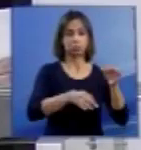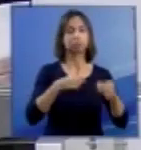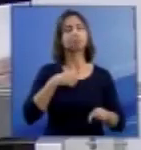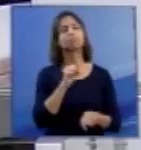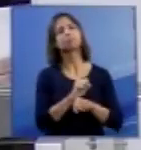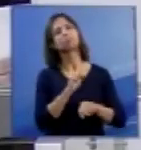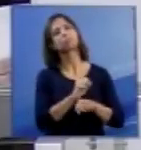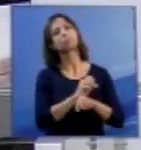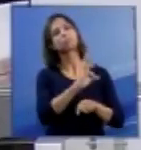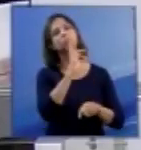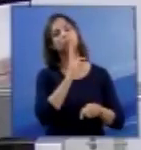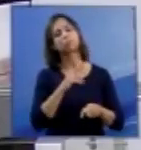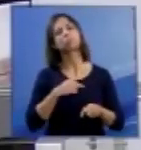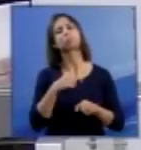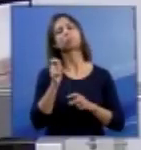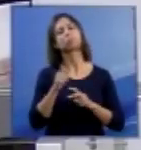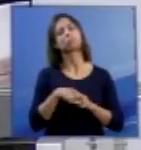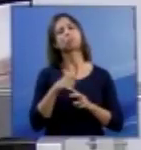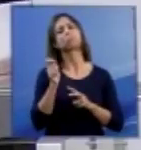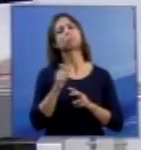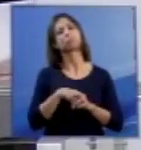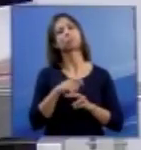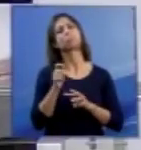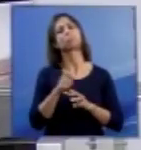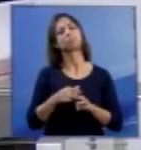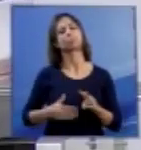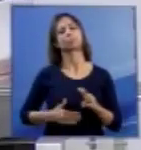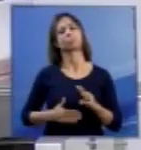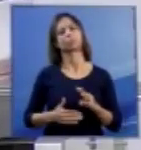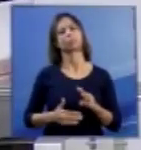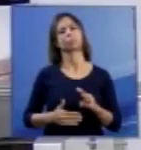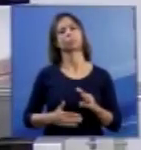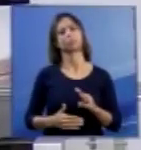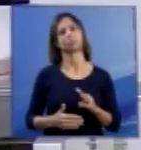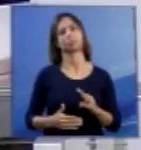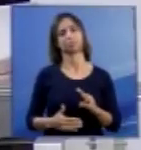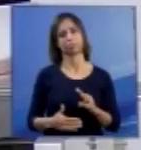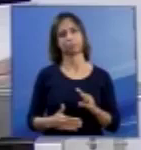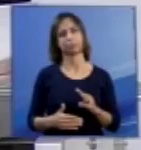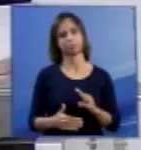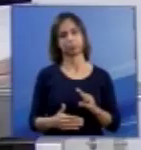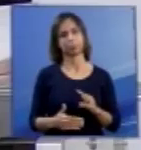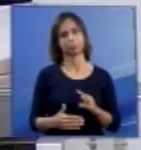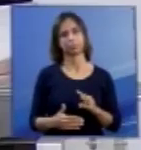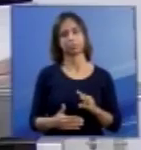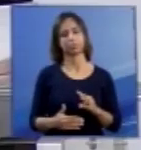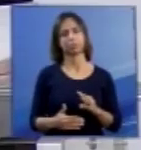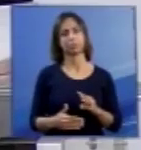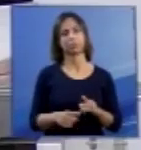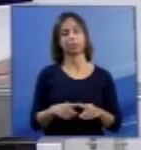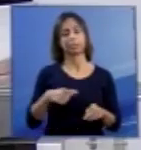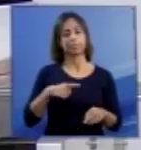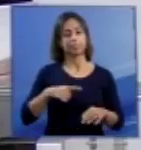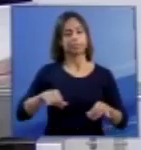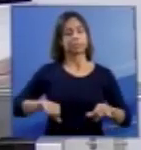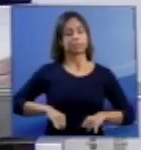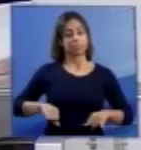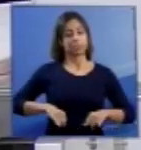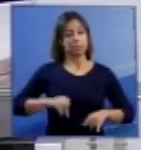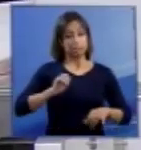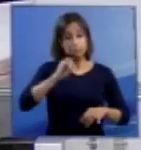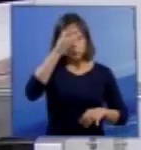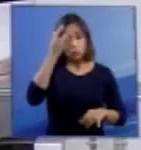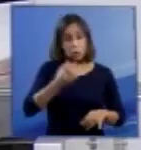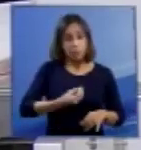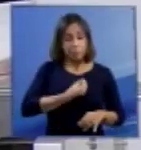E a cada dia, minha barriga crescia um pouco mais. Só quem viveu isso, continua ela, tem